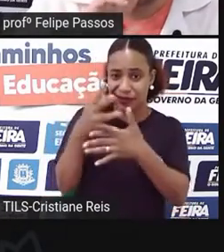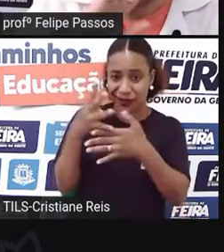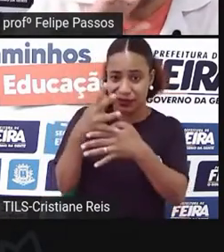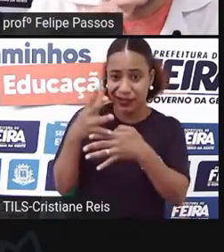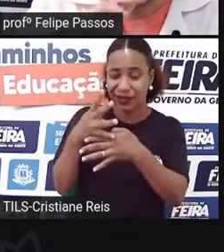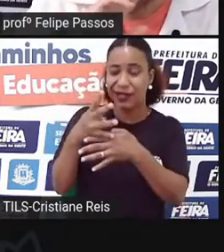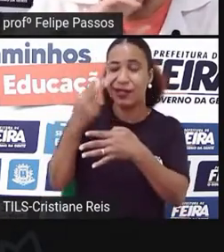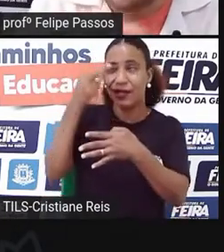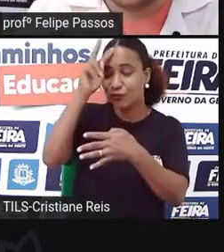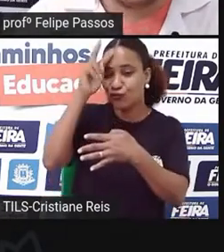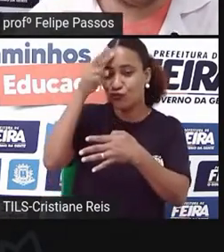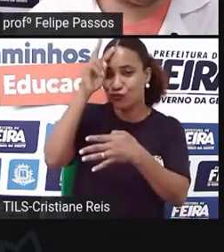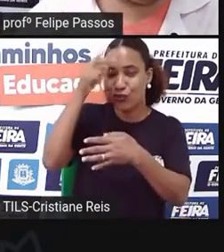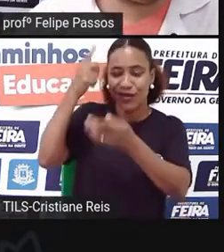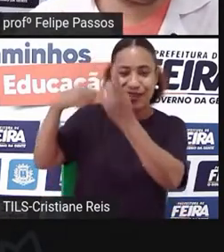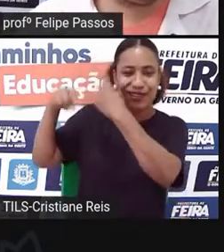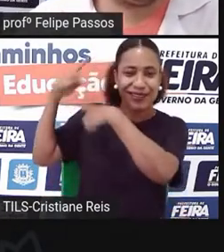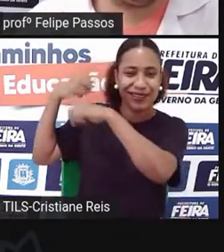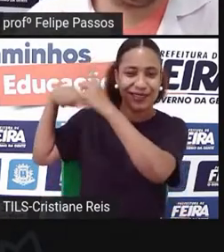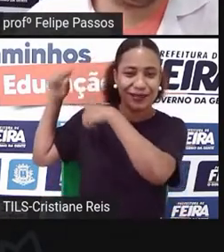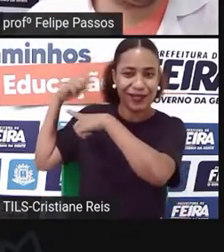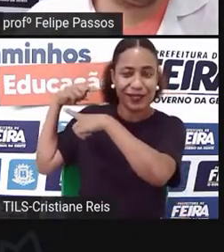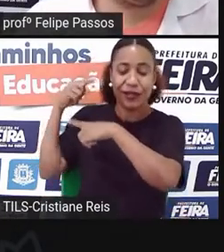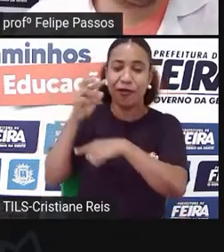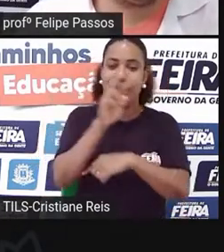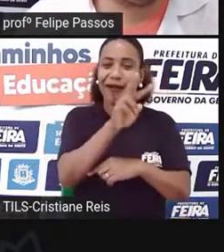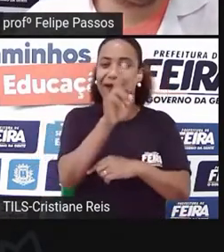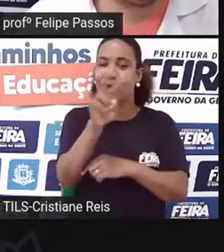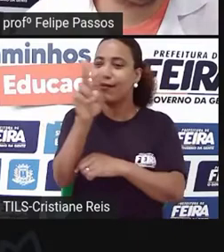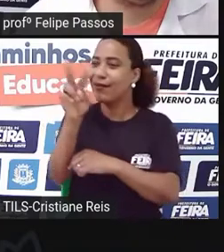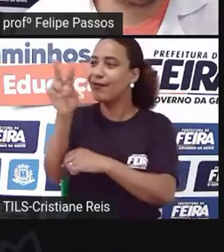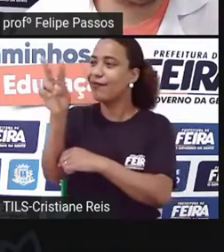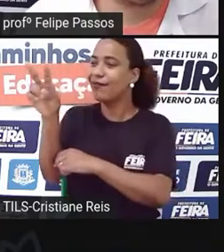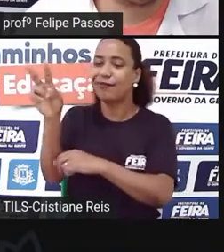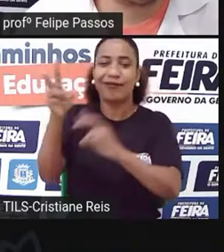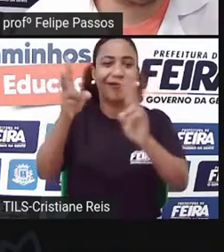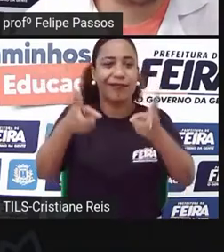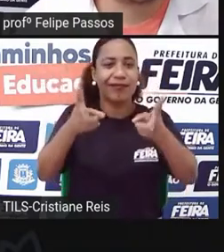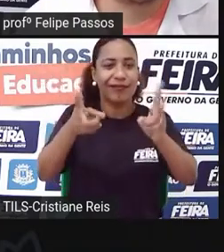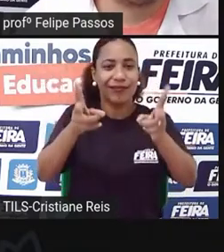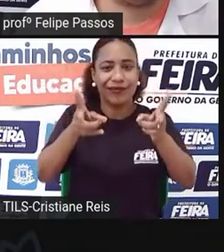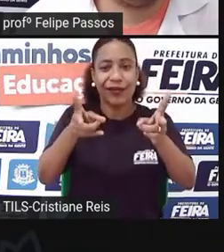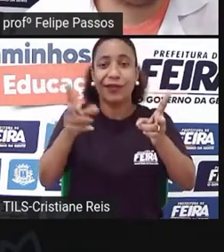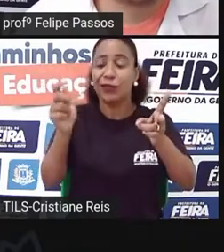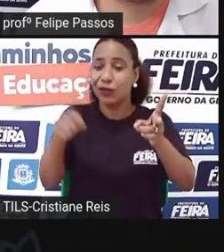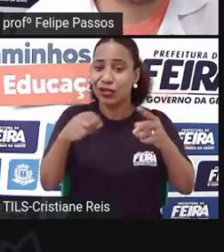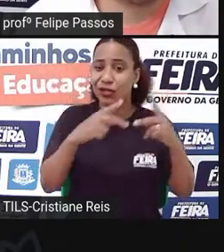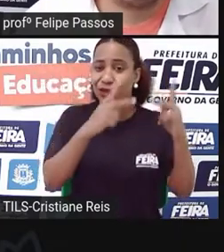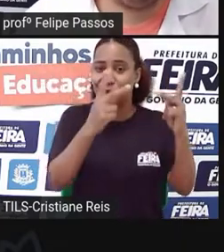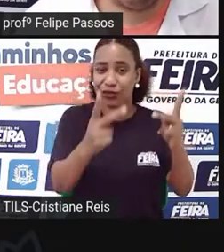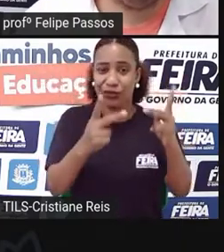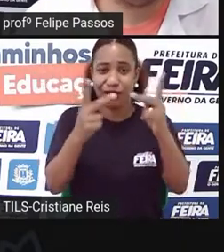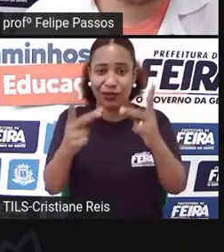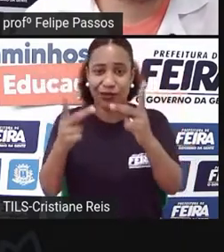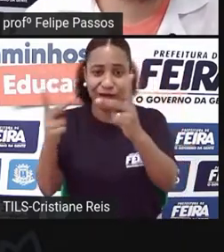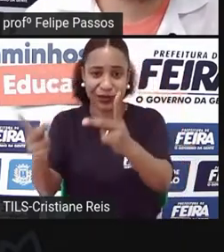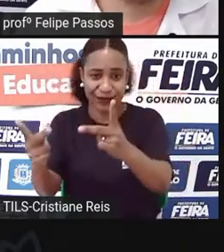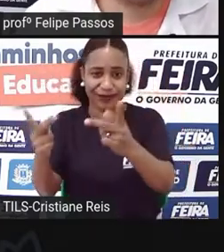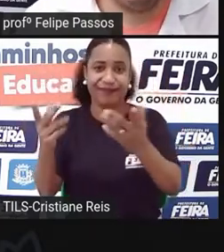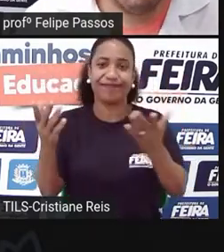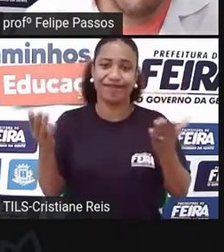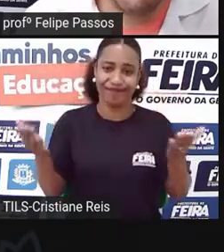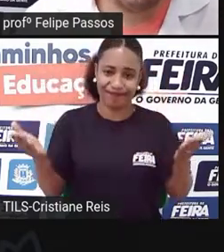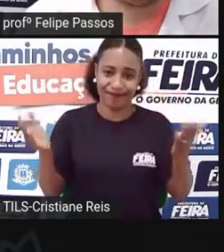seus prédios, você poderia ter uma visitação, um turismo. Quem tem loja poderia vender muito mais,